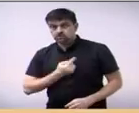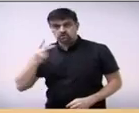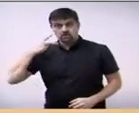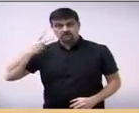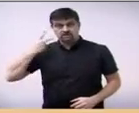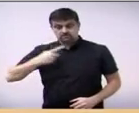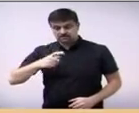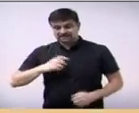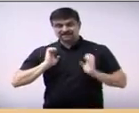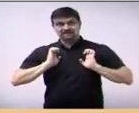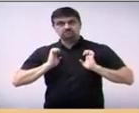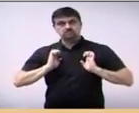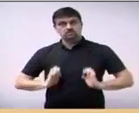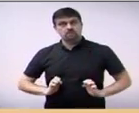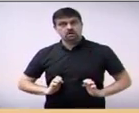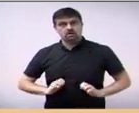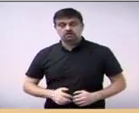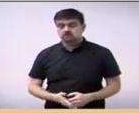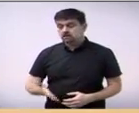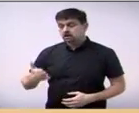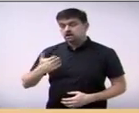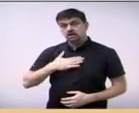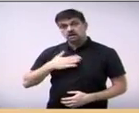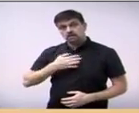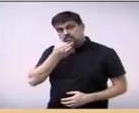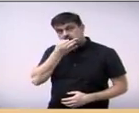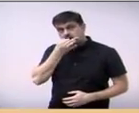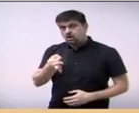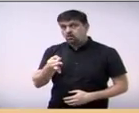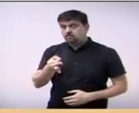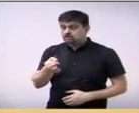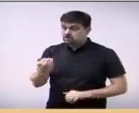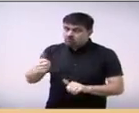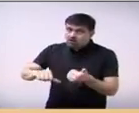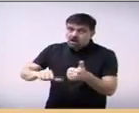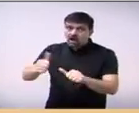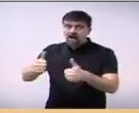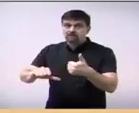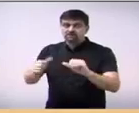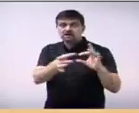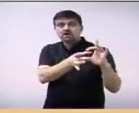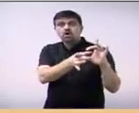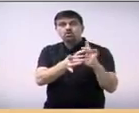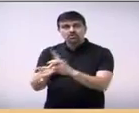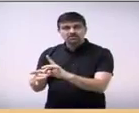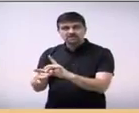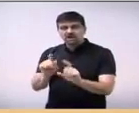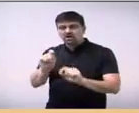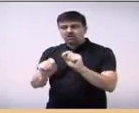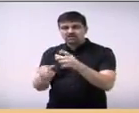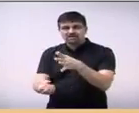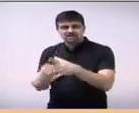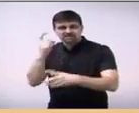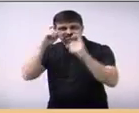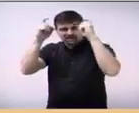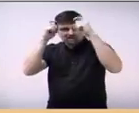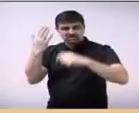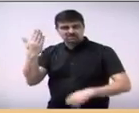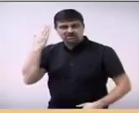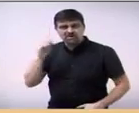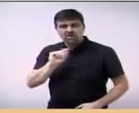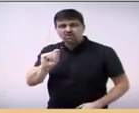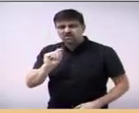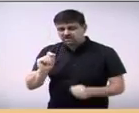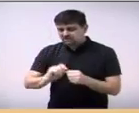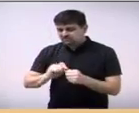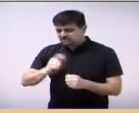casa de lei. Minha análise aqui é um pouco macro neste contexto. Quero dizer que o que mais me